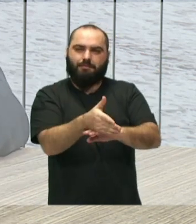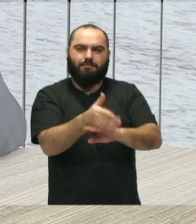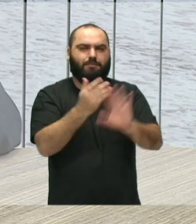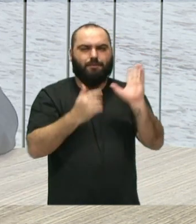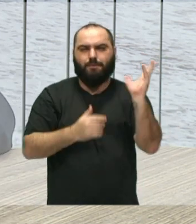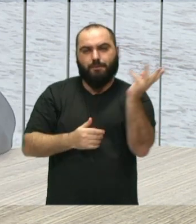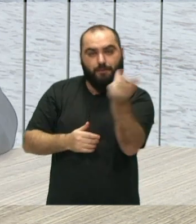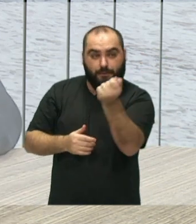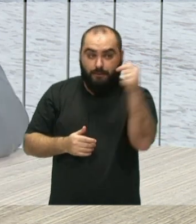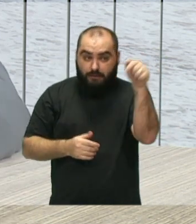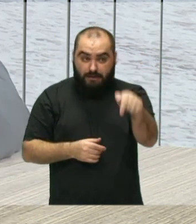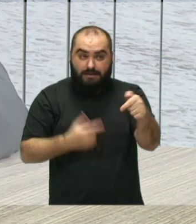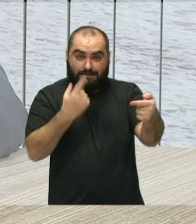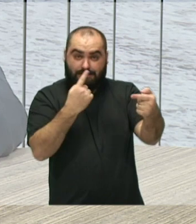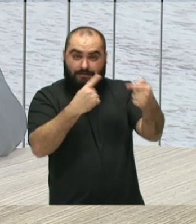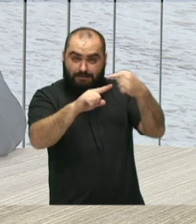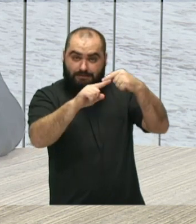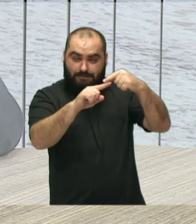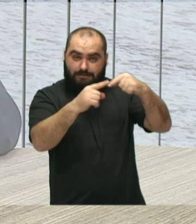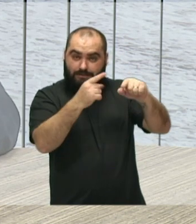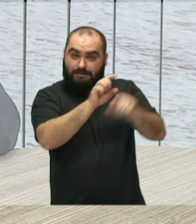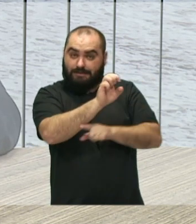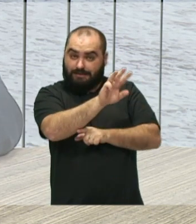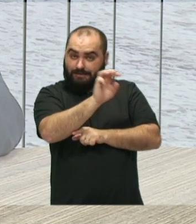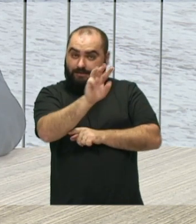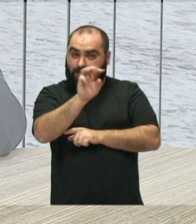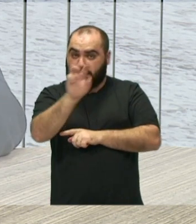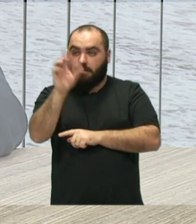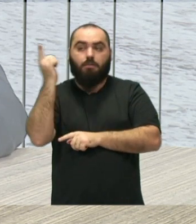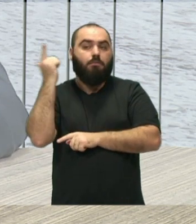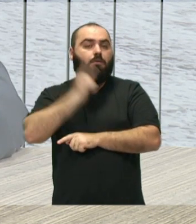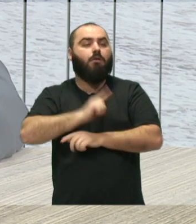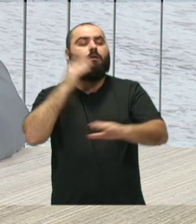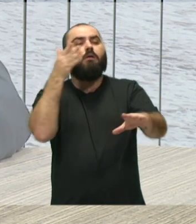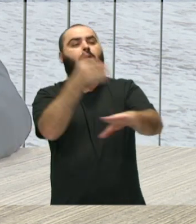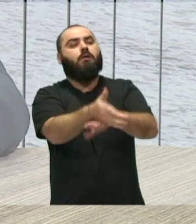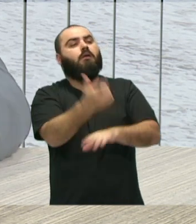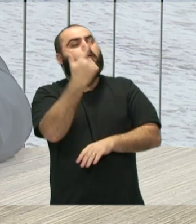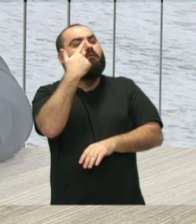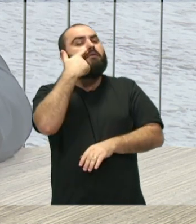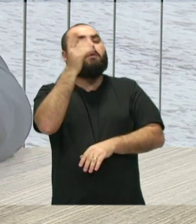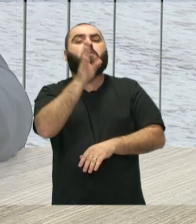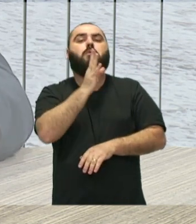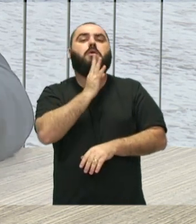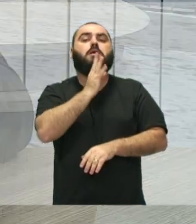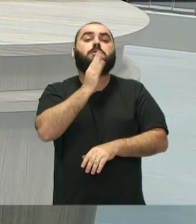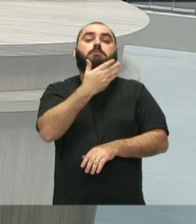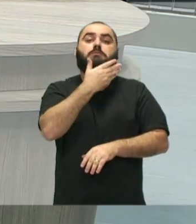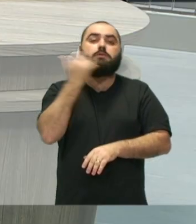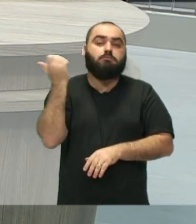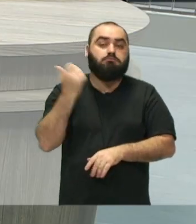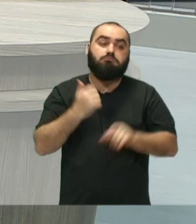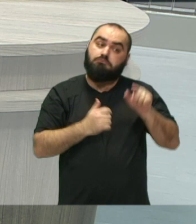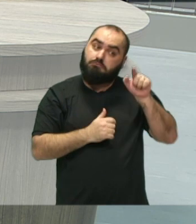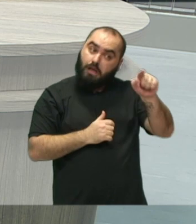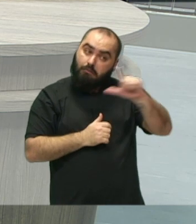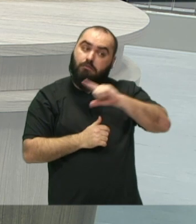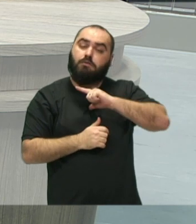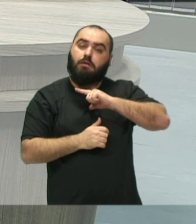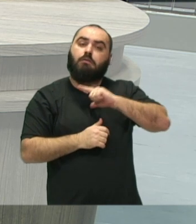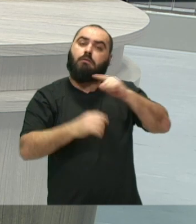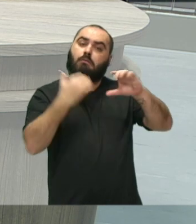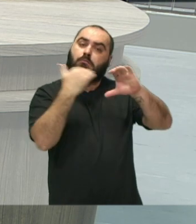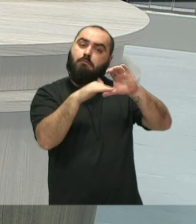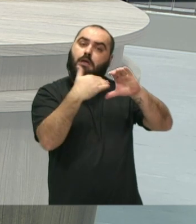nesse nosso site que você pode estar entrando e conhecendo melhor o Conservatório. E também tem o e-mail ali, se tiver alguma dúvida mais